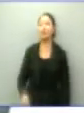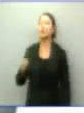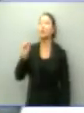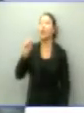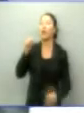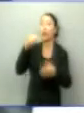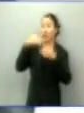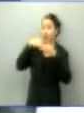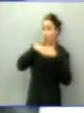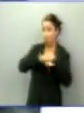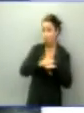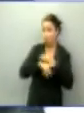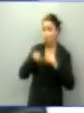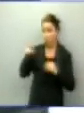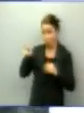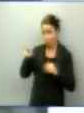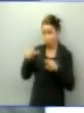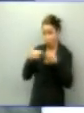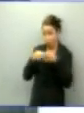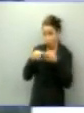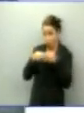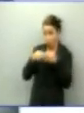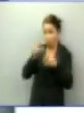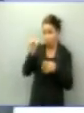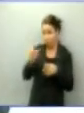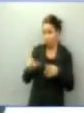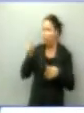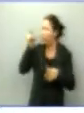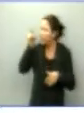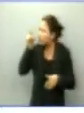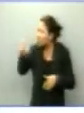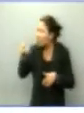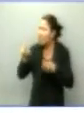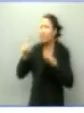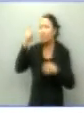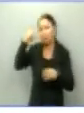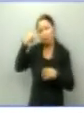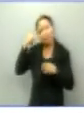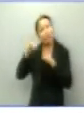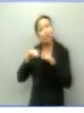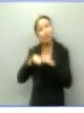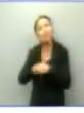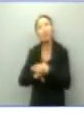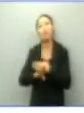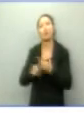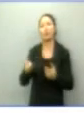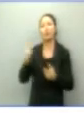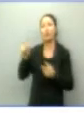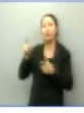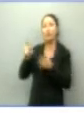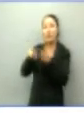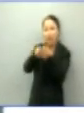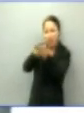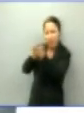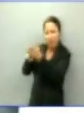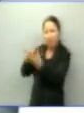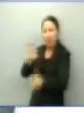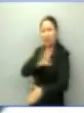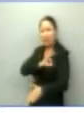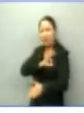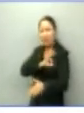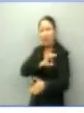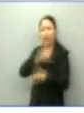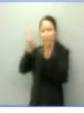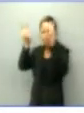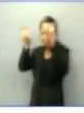esconde apoios é o senhor, inclusive de pessoas envolvidas diretamente nas investigações da Polícia Federal na Ararate.